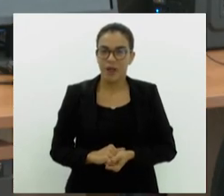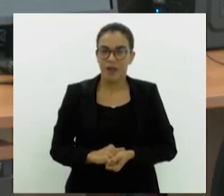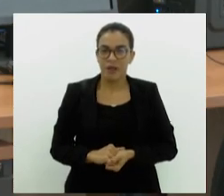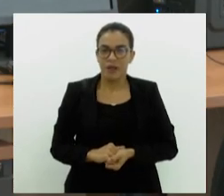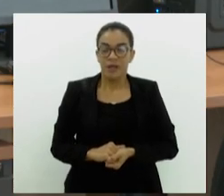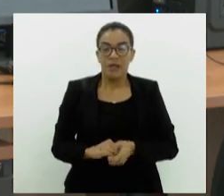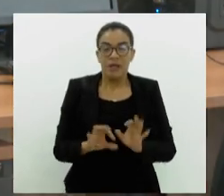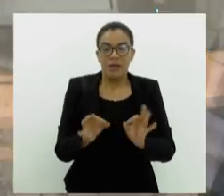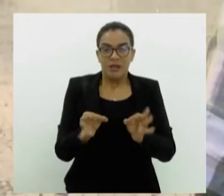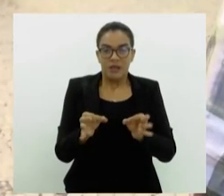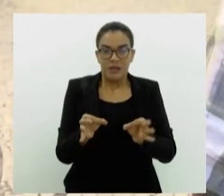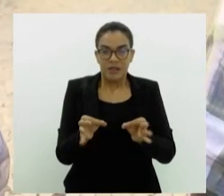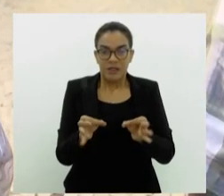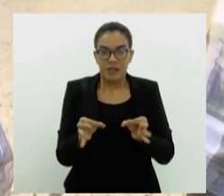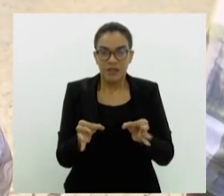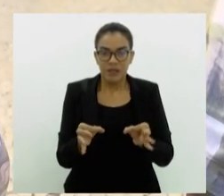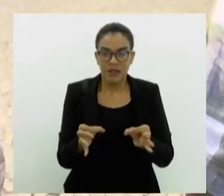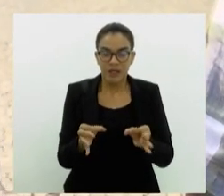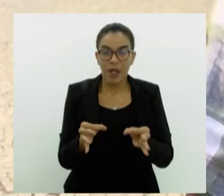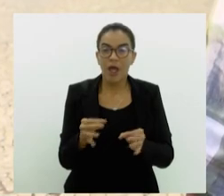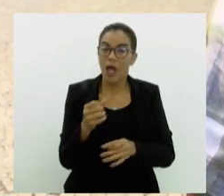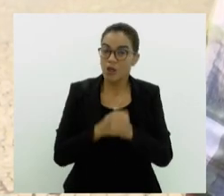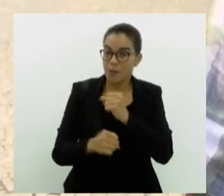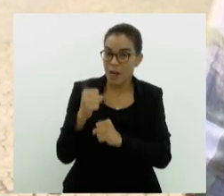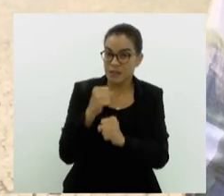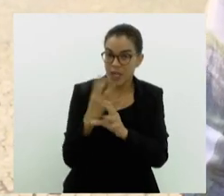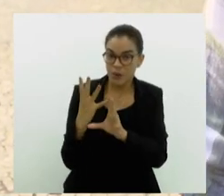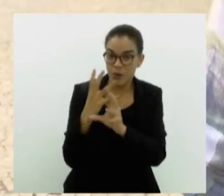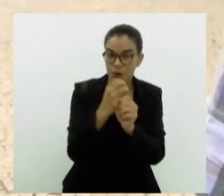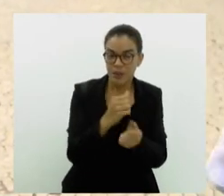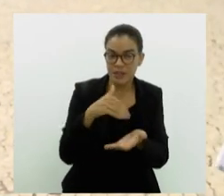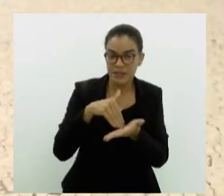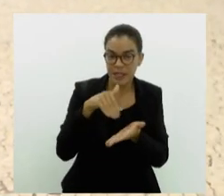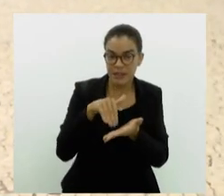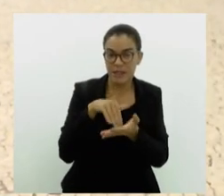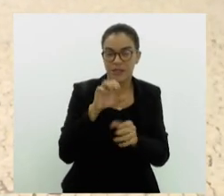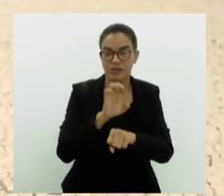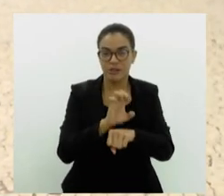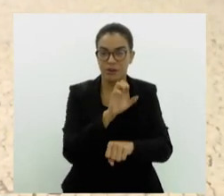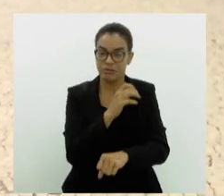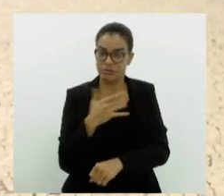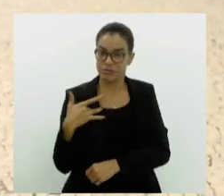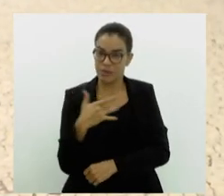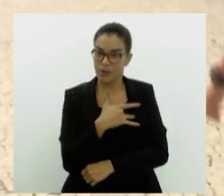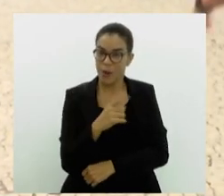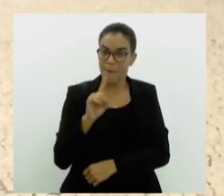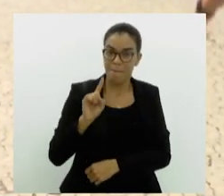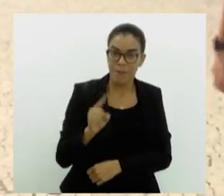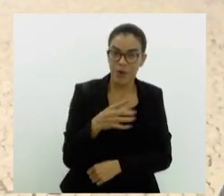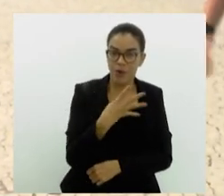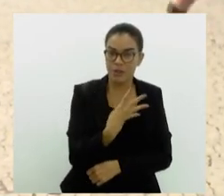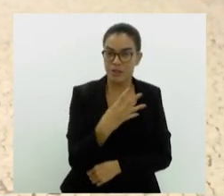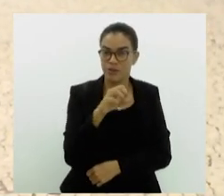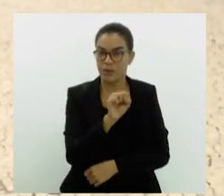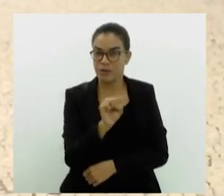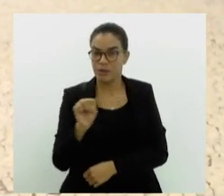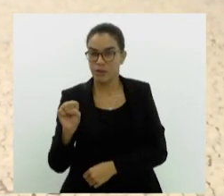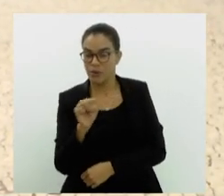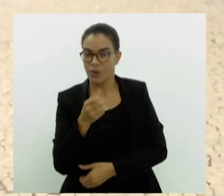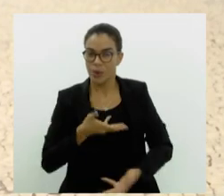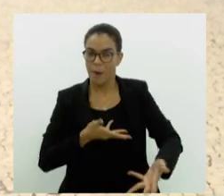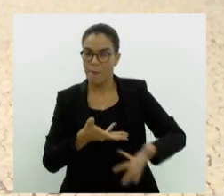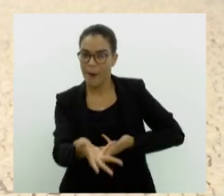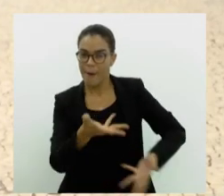É isso mesmo, Vicente. No ano passado, segundo os dados da Secretaria Estadual de Saúde, foram 1.488 transplantes